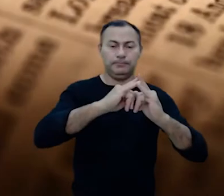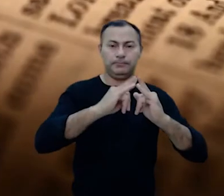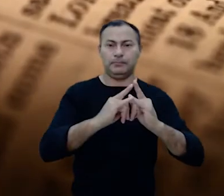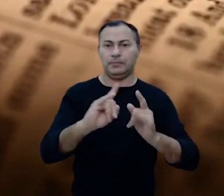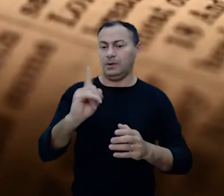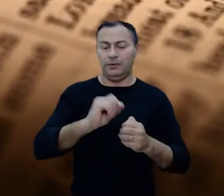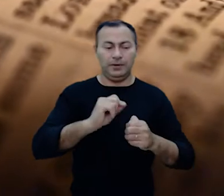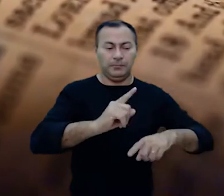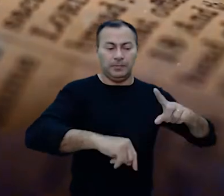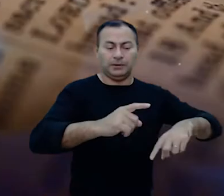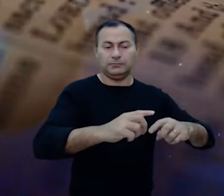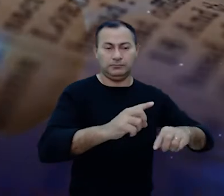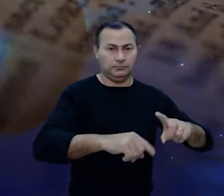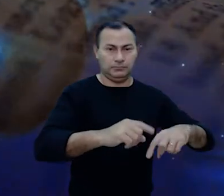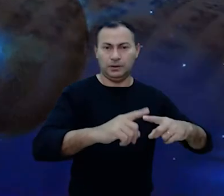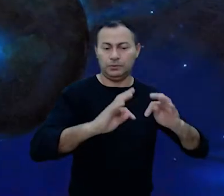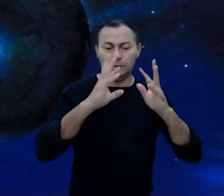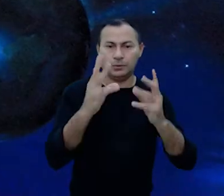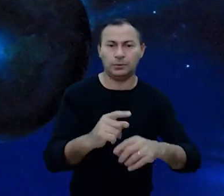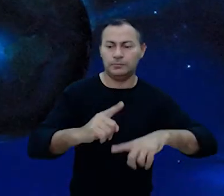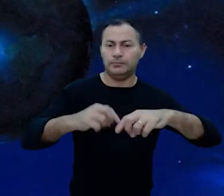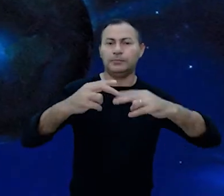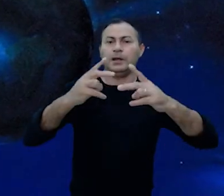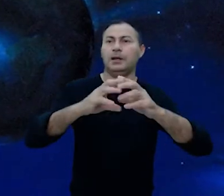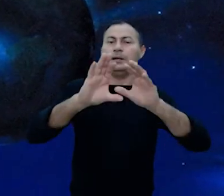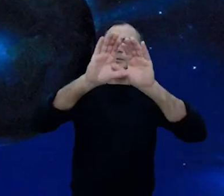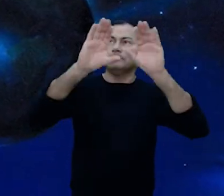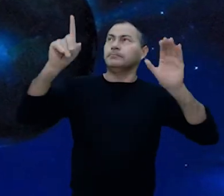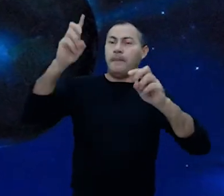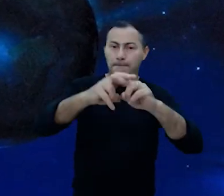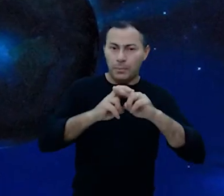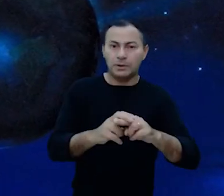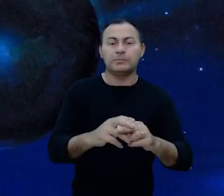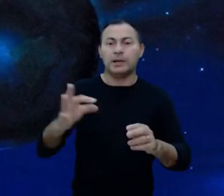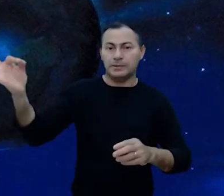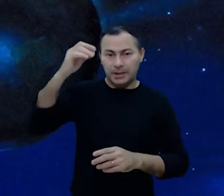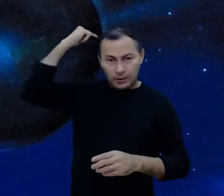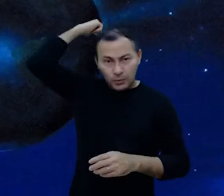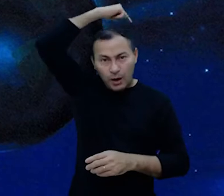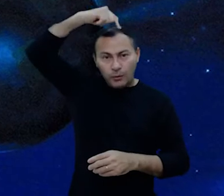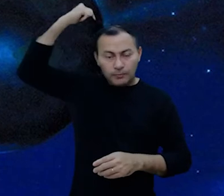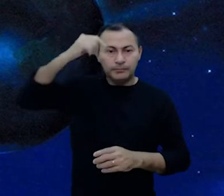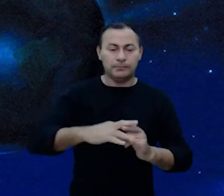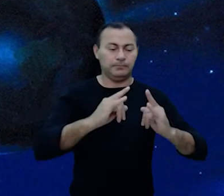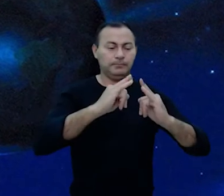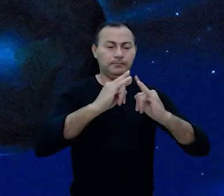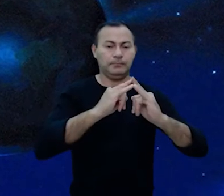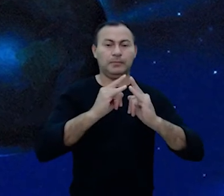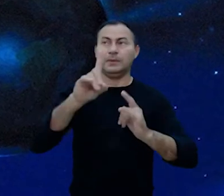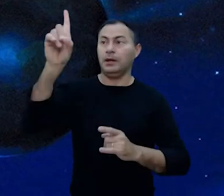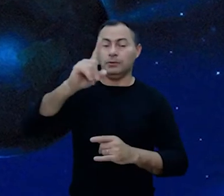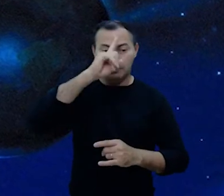tabernáculo celestial não é feito com material físico. Todos os materiais são celestiais, portanto, espirituais. O